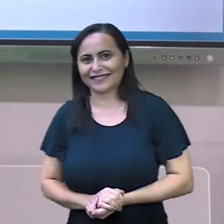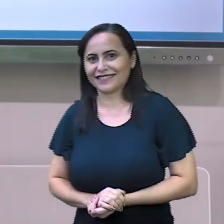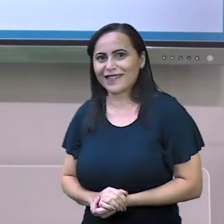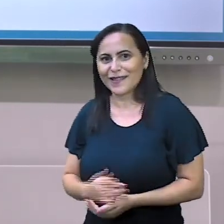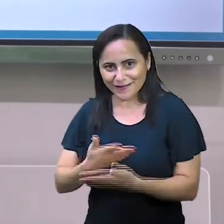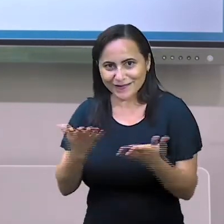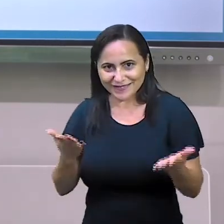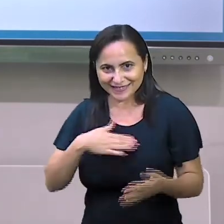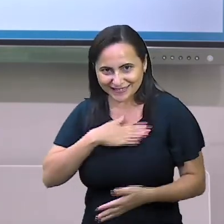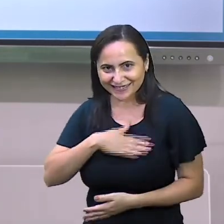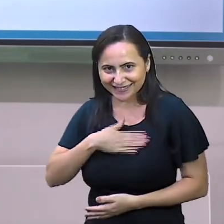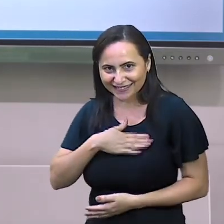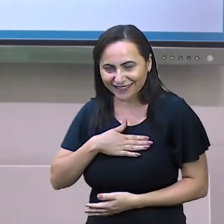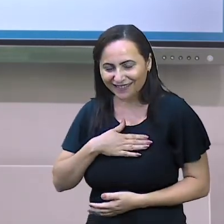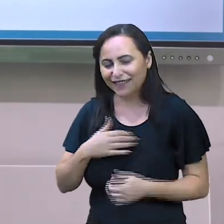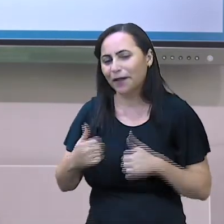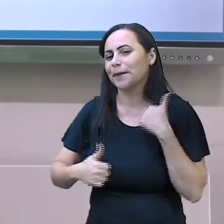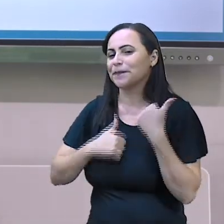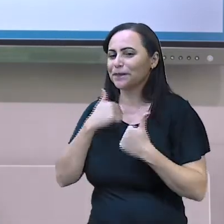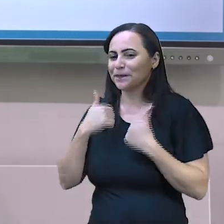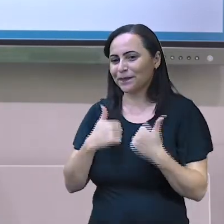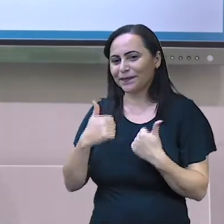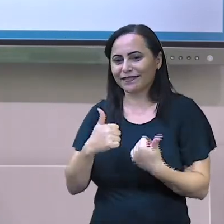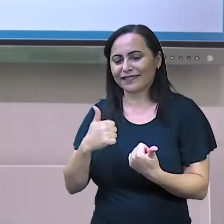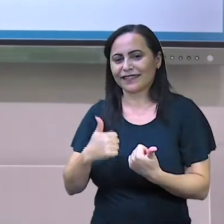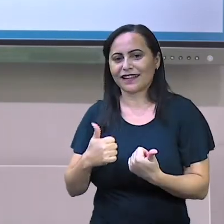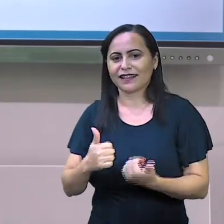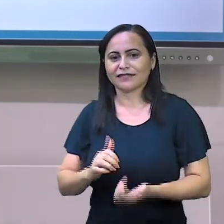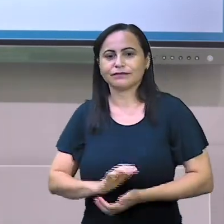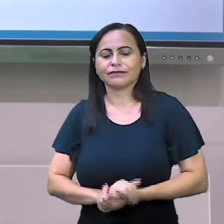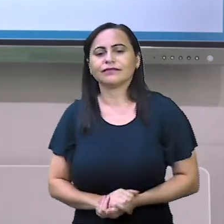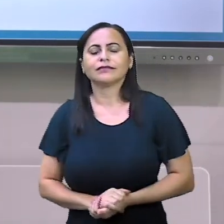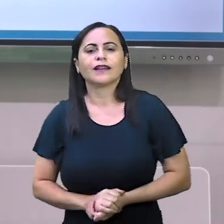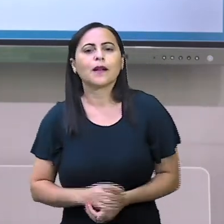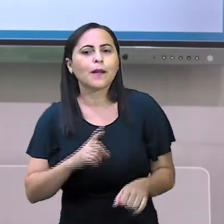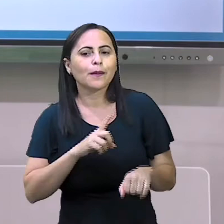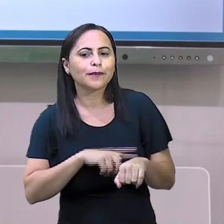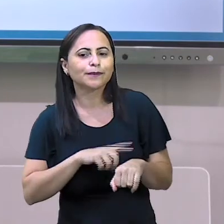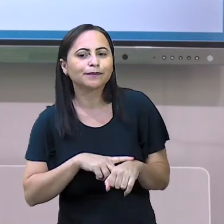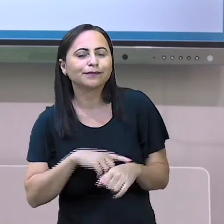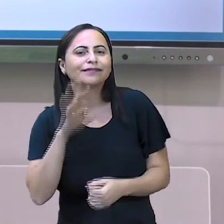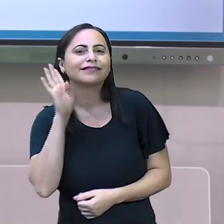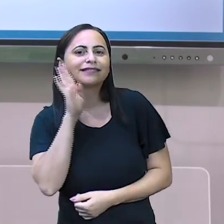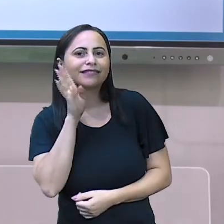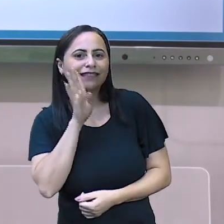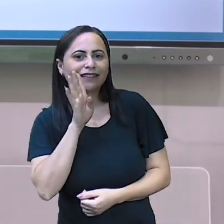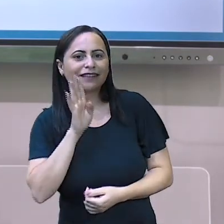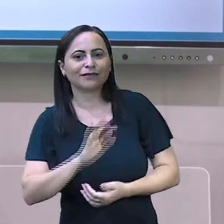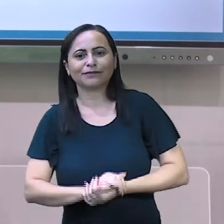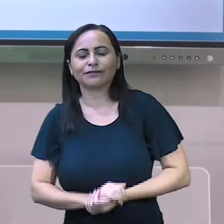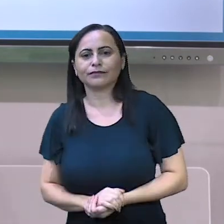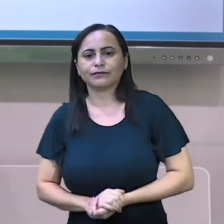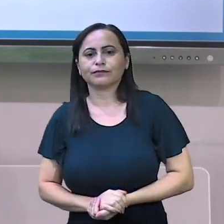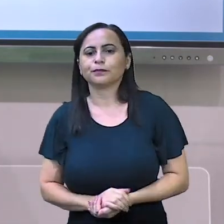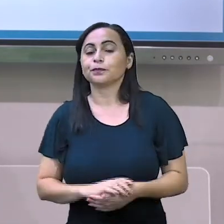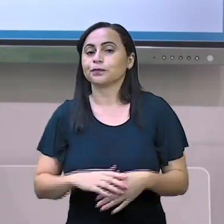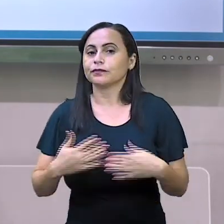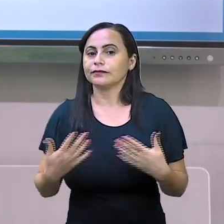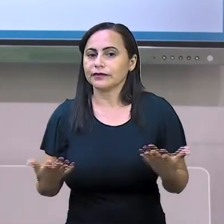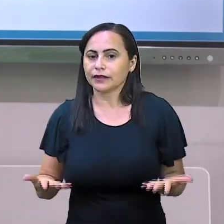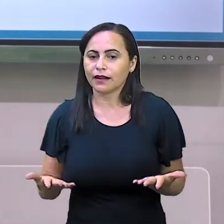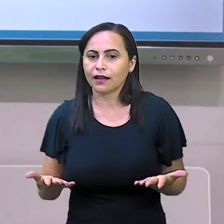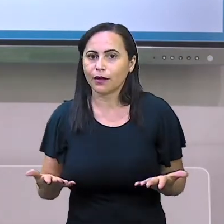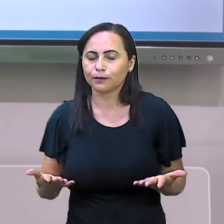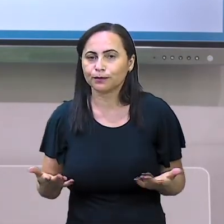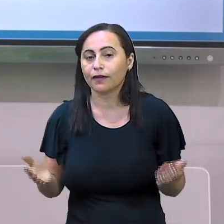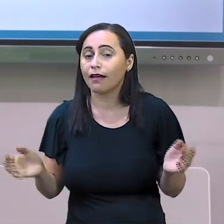Sim? Ah, que legal, criançada Muito bom o nosso momento, não é? Não foi? Ótimo Crianças, nós